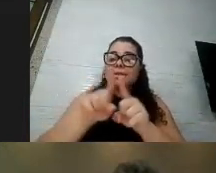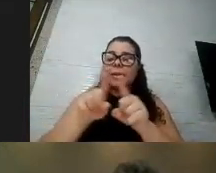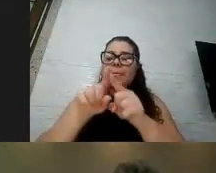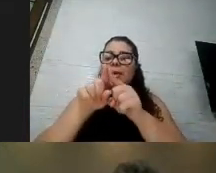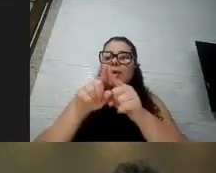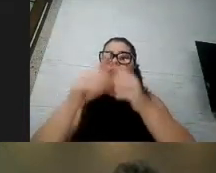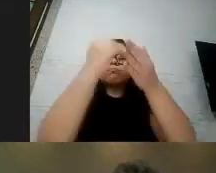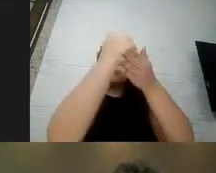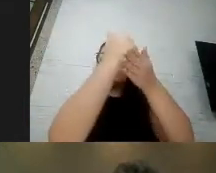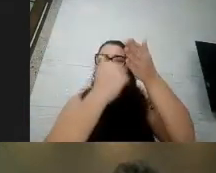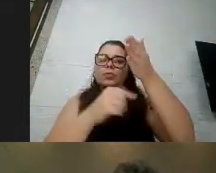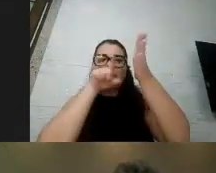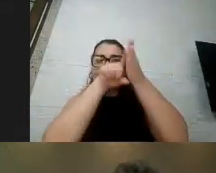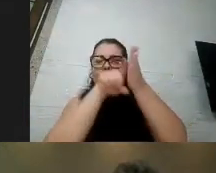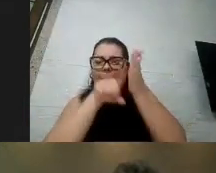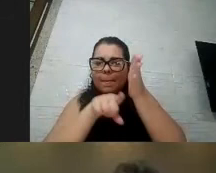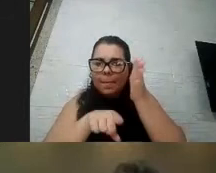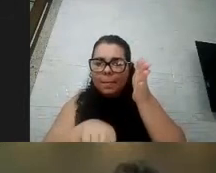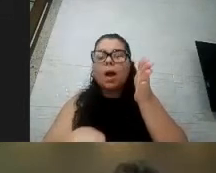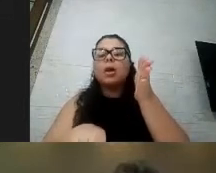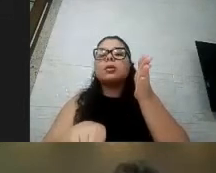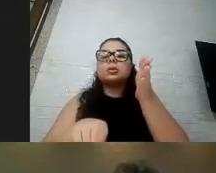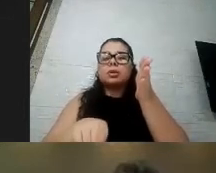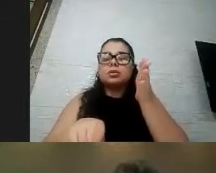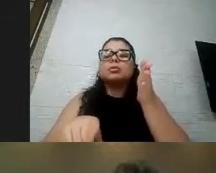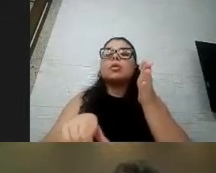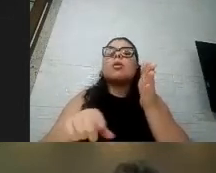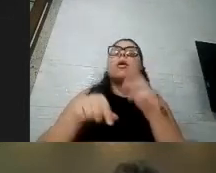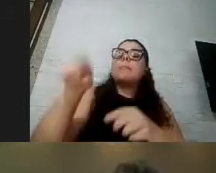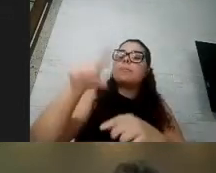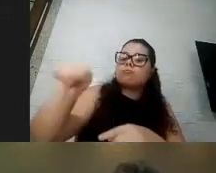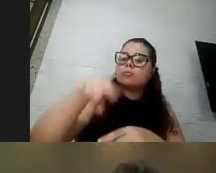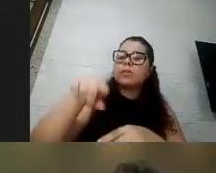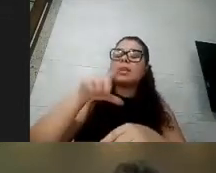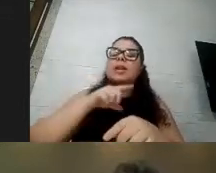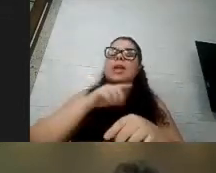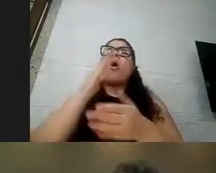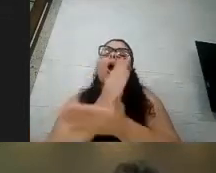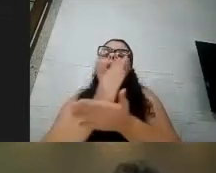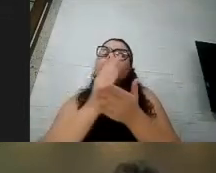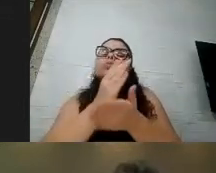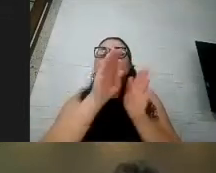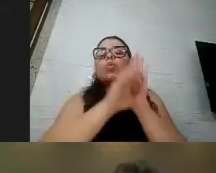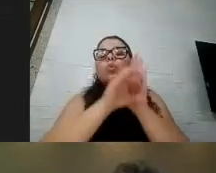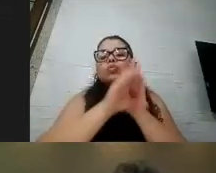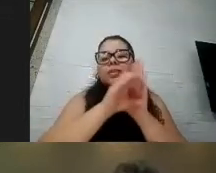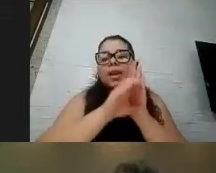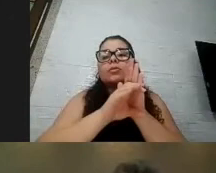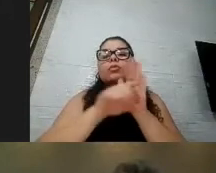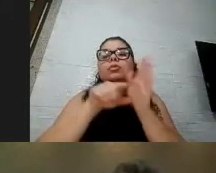um levantamento, um mapeamento inicial de alguns conceitos com vocês para a preparação dos próximos encontros.